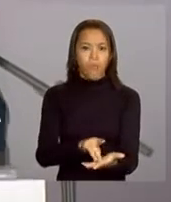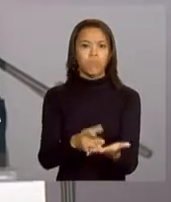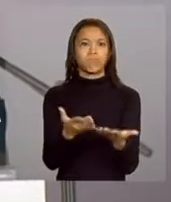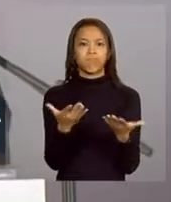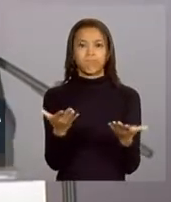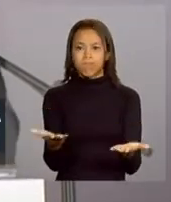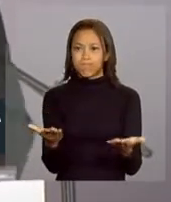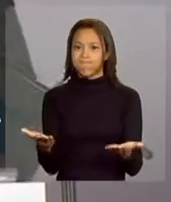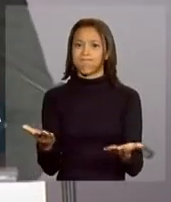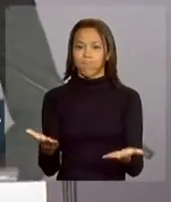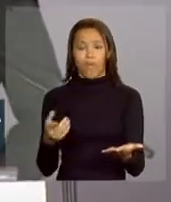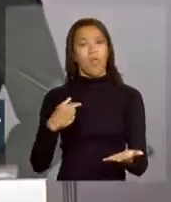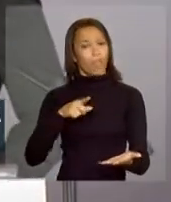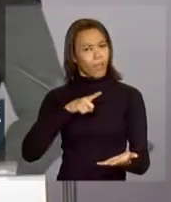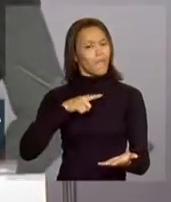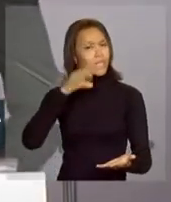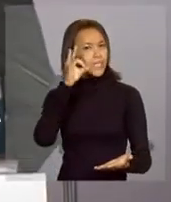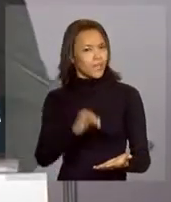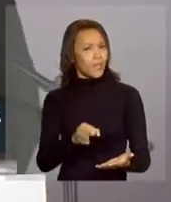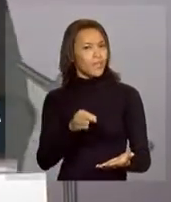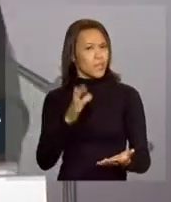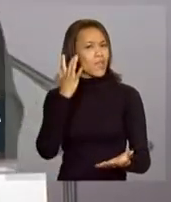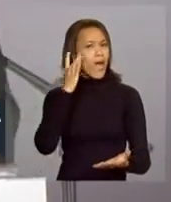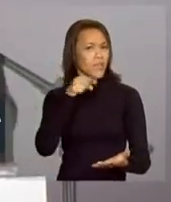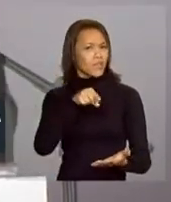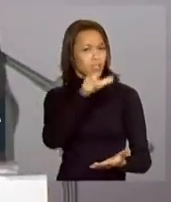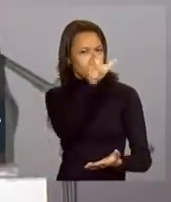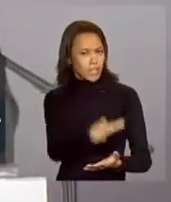Eu tenho certeza e a senhora pensa assim,